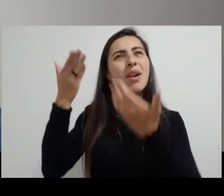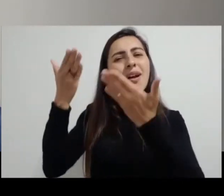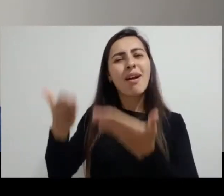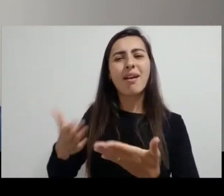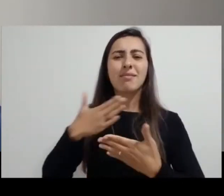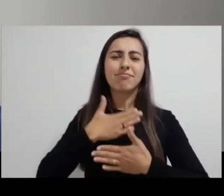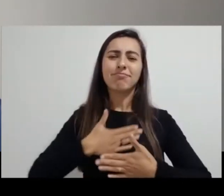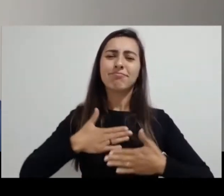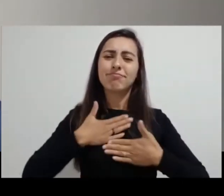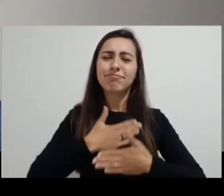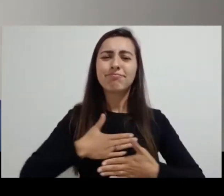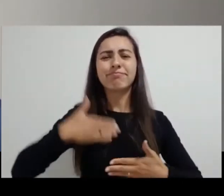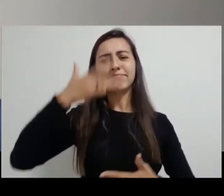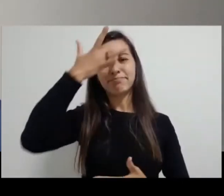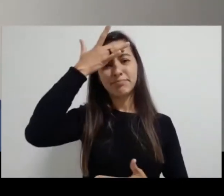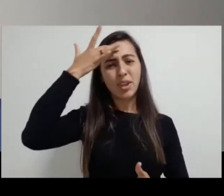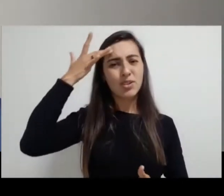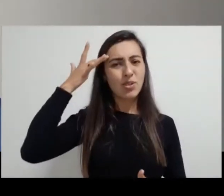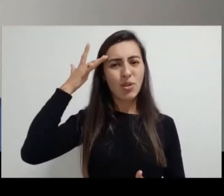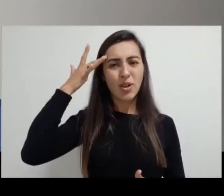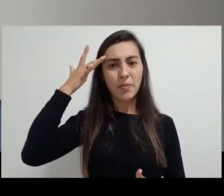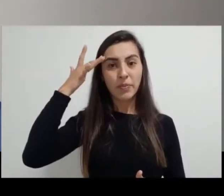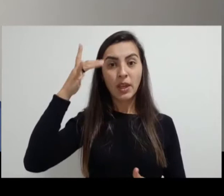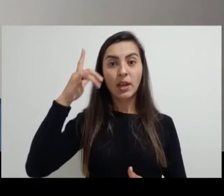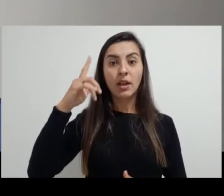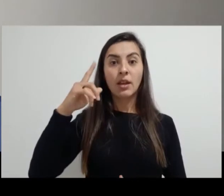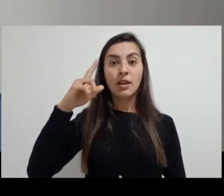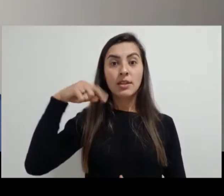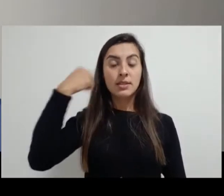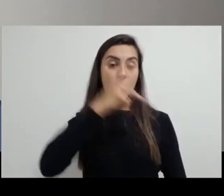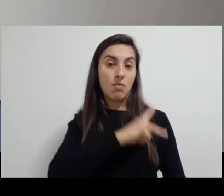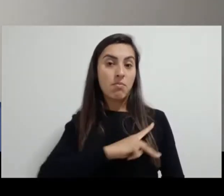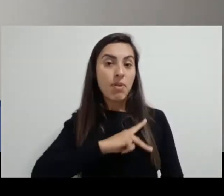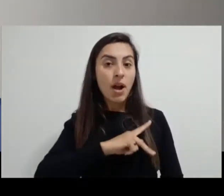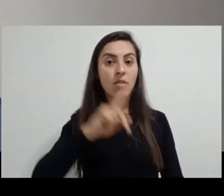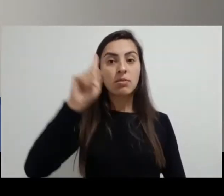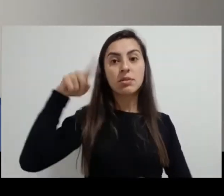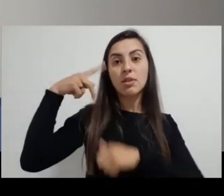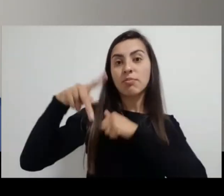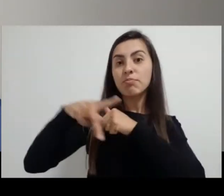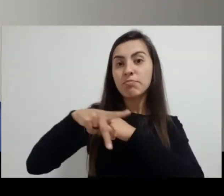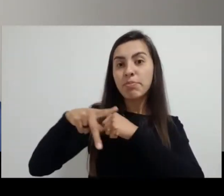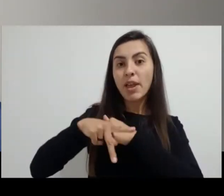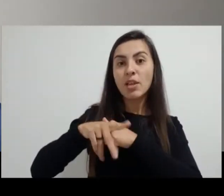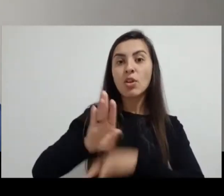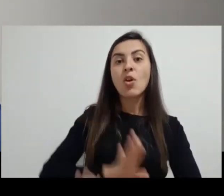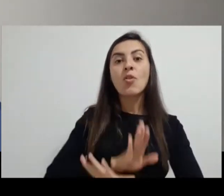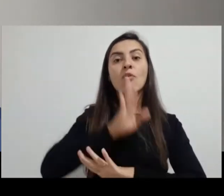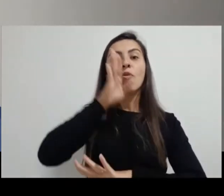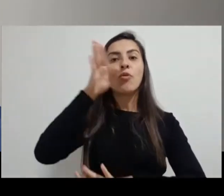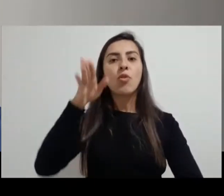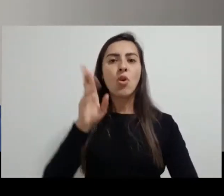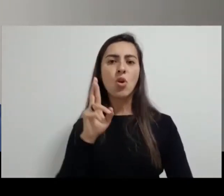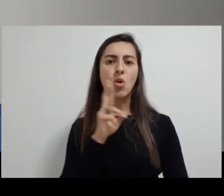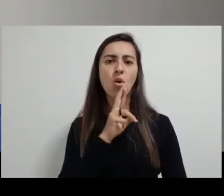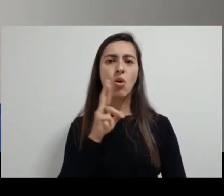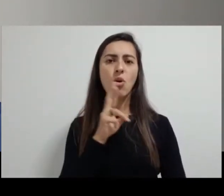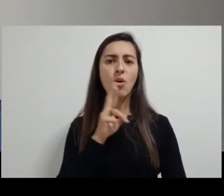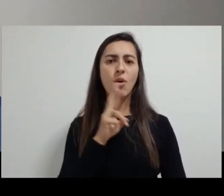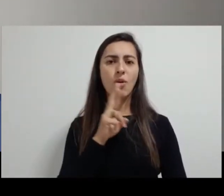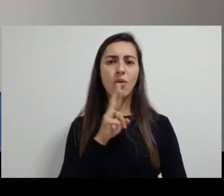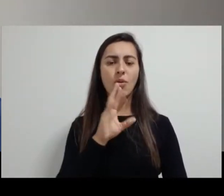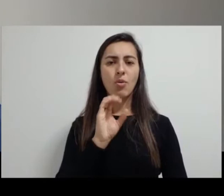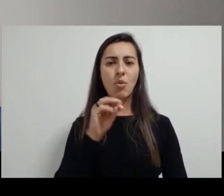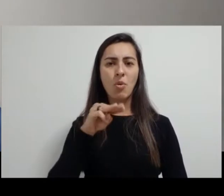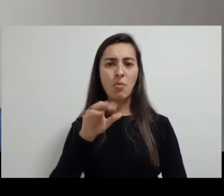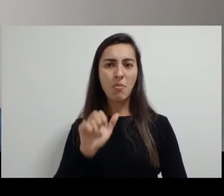pessoa amada. Lembrem que São Paulo, São Pedro foram para Roma e que antes deles,